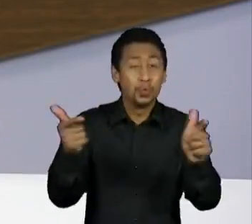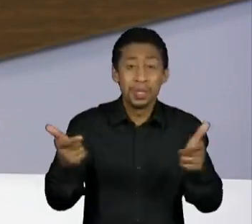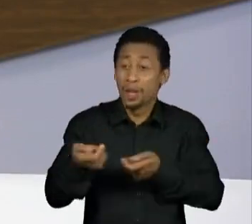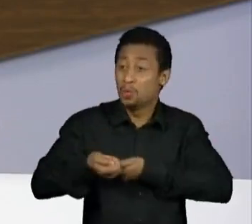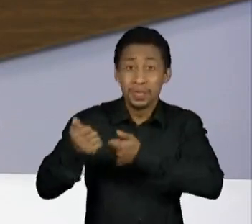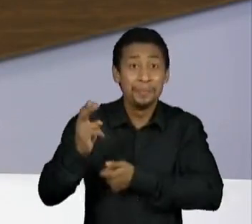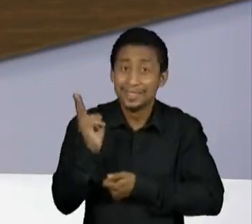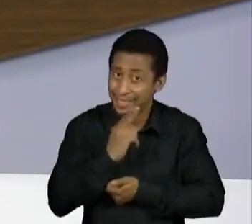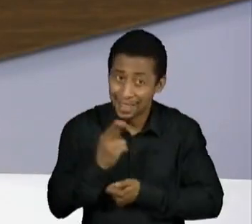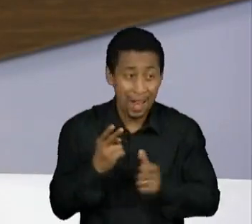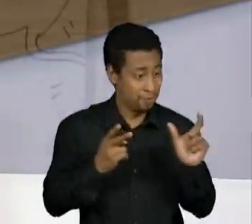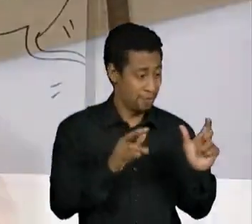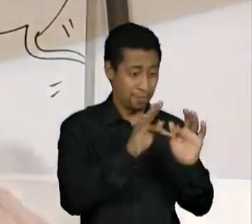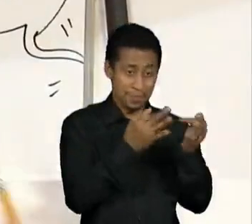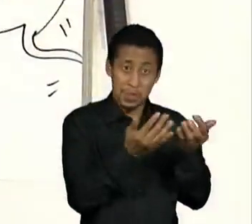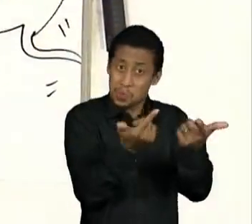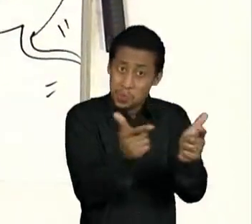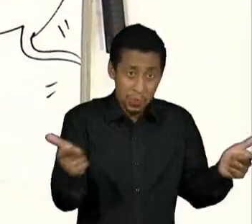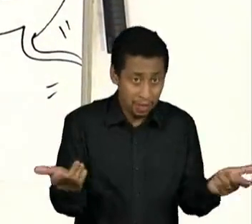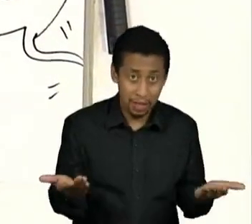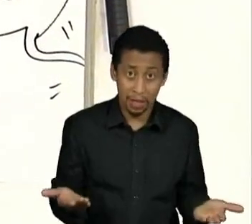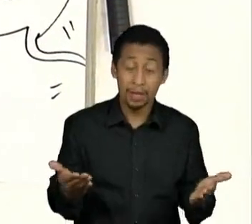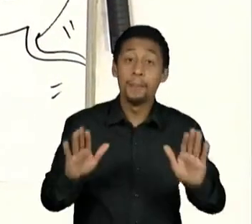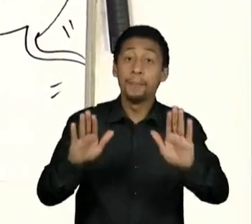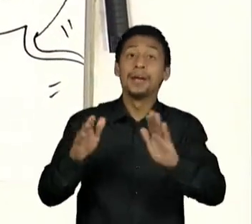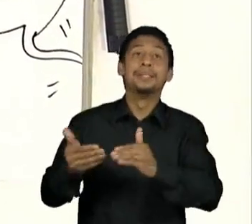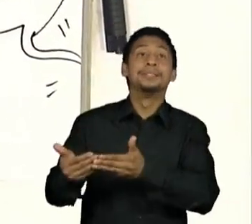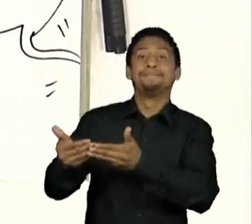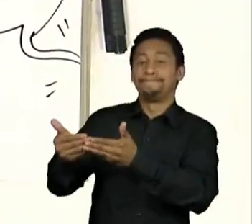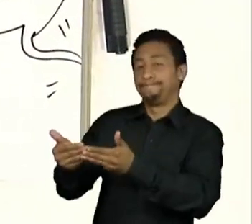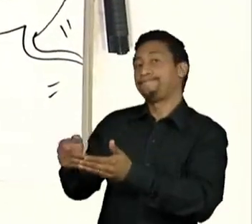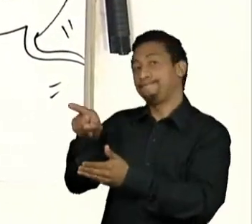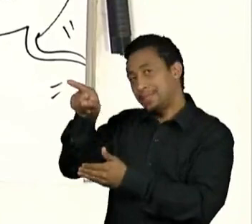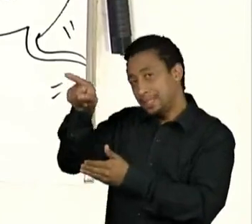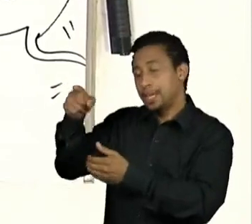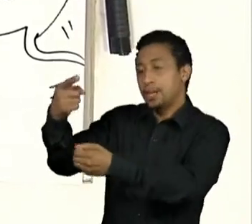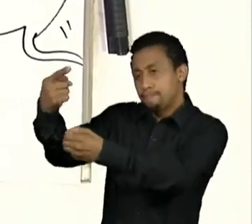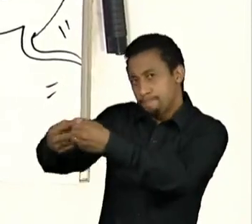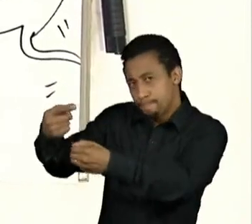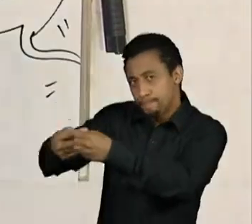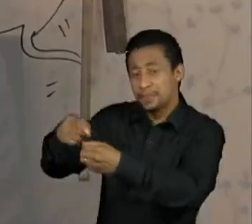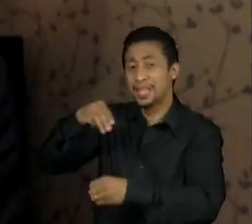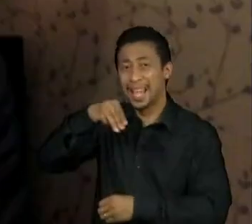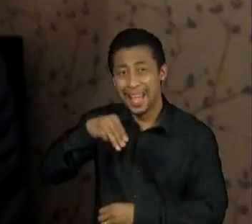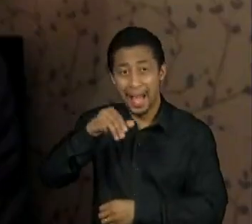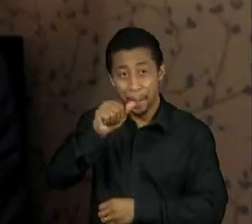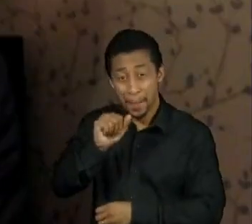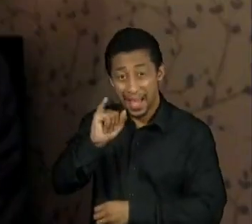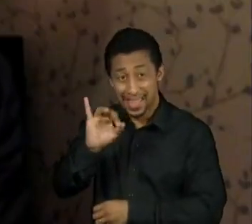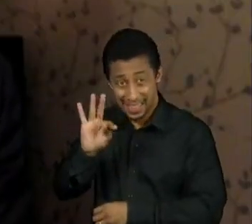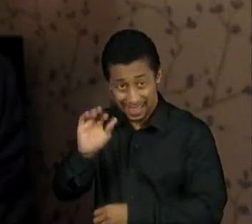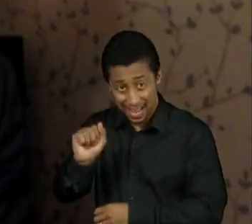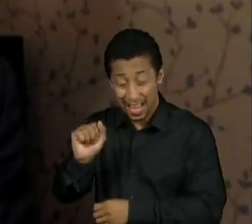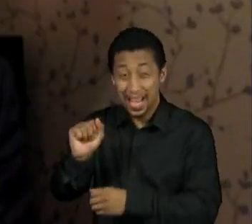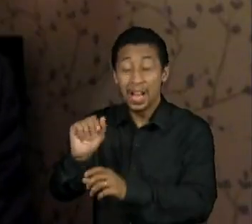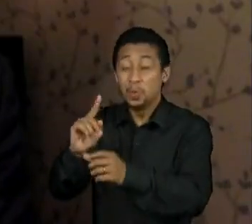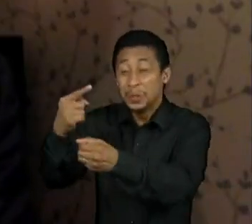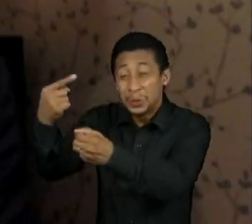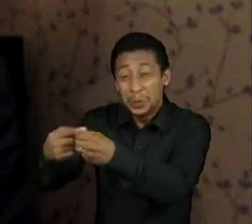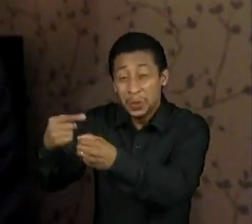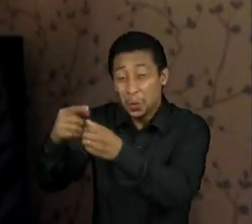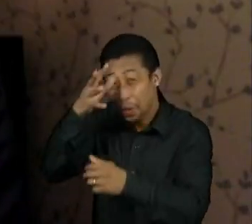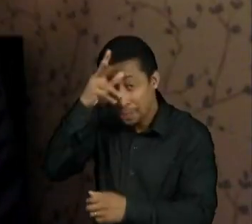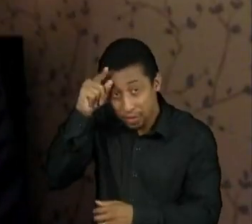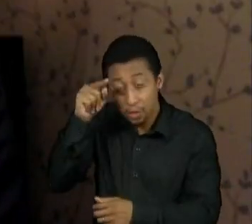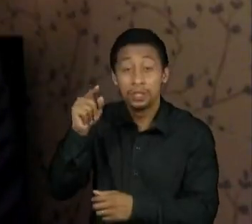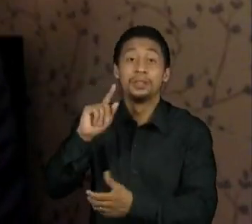emergencial no momento em que lá em Humaitá, no interior do Amazonas, o gás de cozinha está R$ 120,00. De que lá em São Paulo